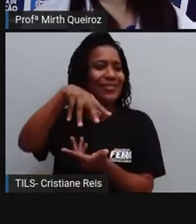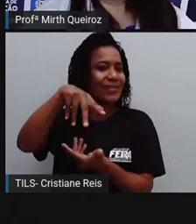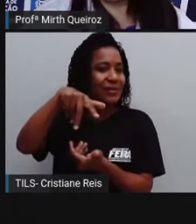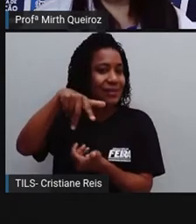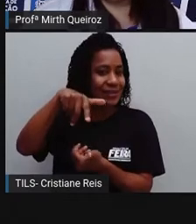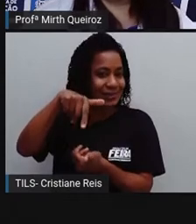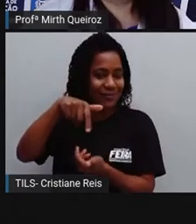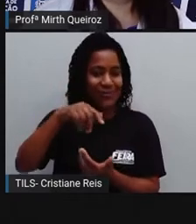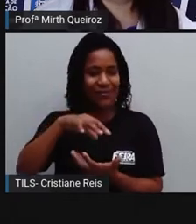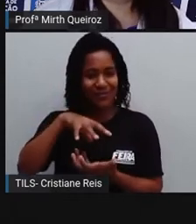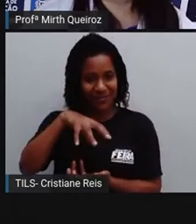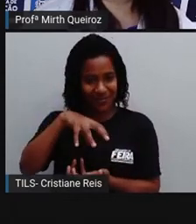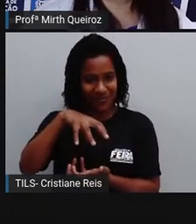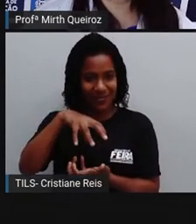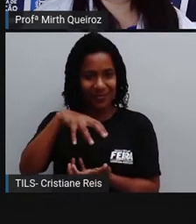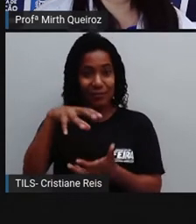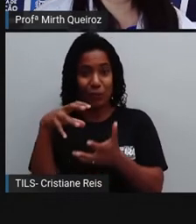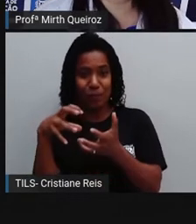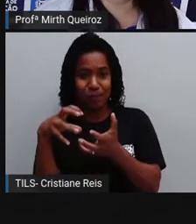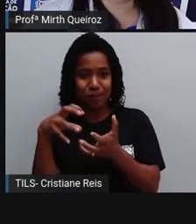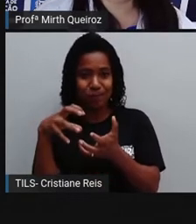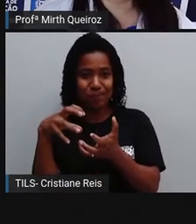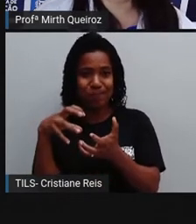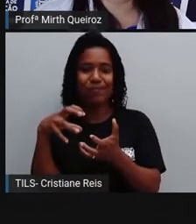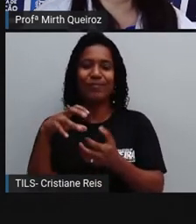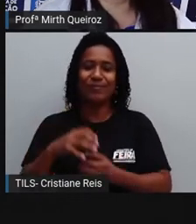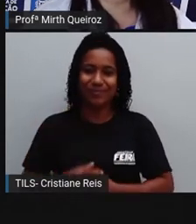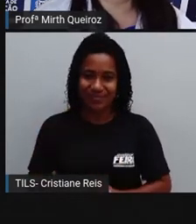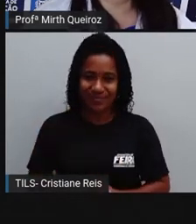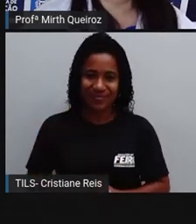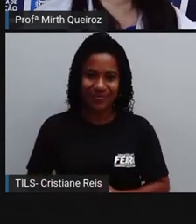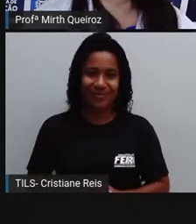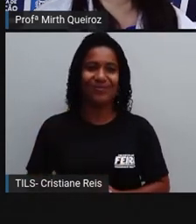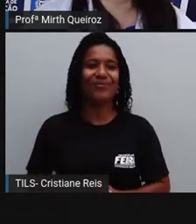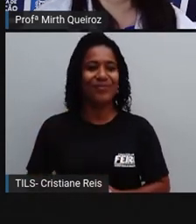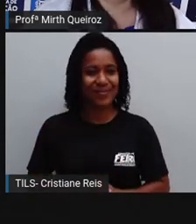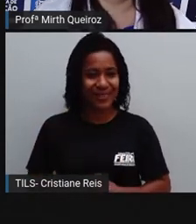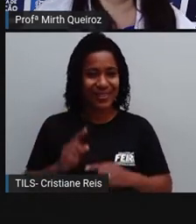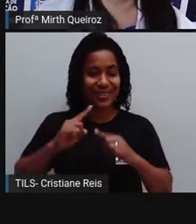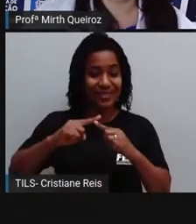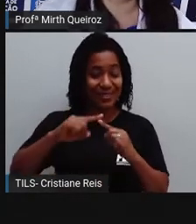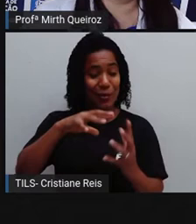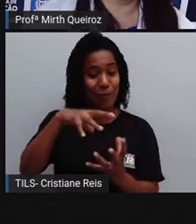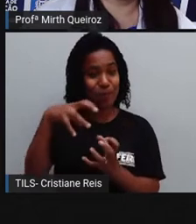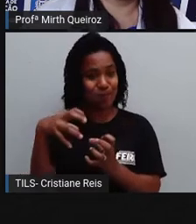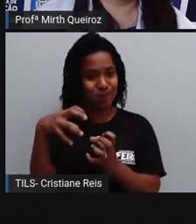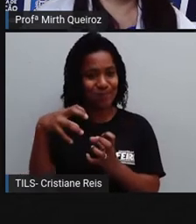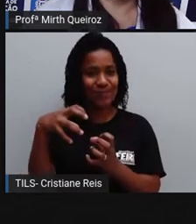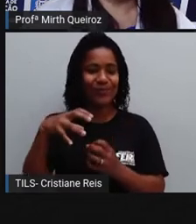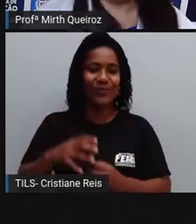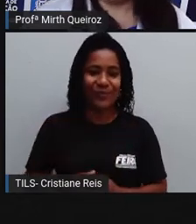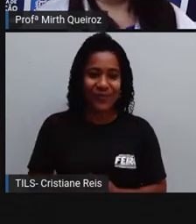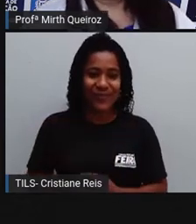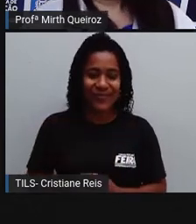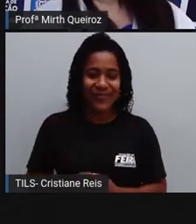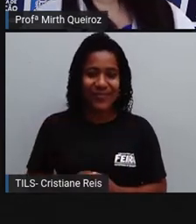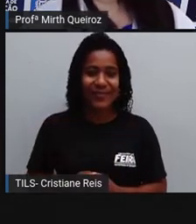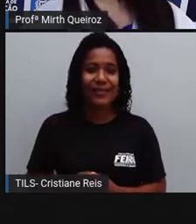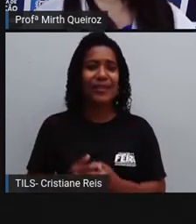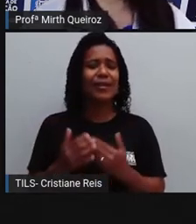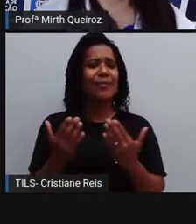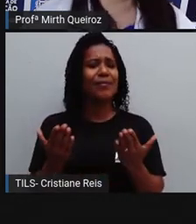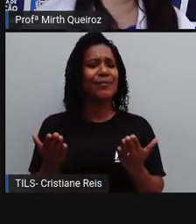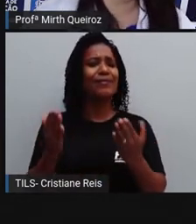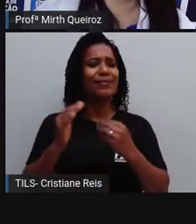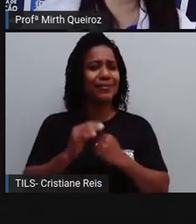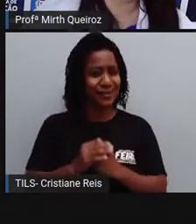é chamada de geóide, justamente por conta dos seus polos que são mais achatados. Mas eu